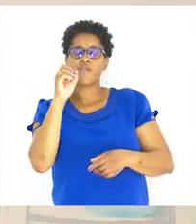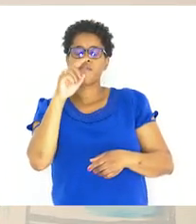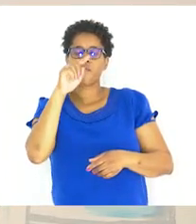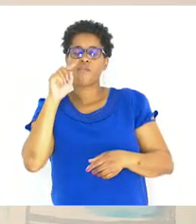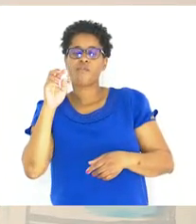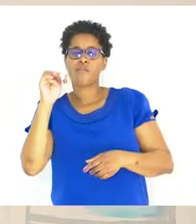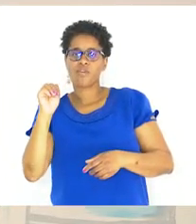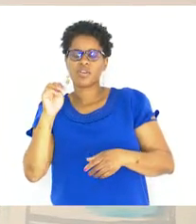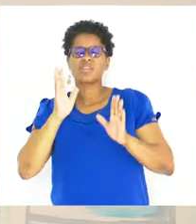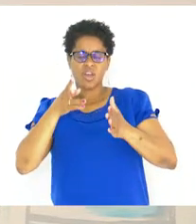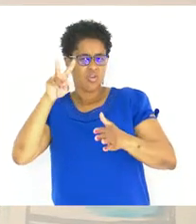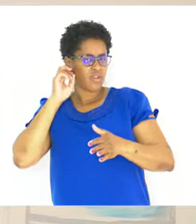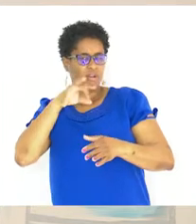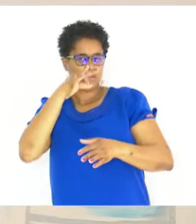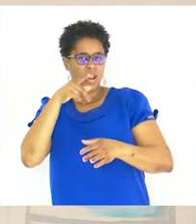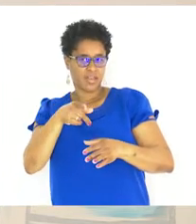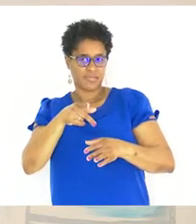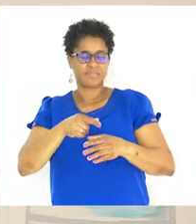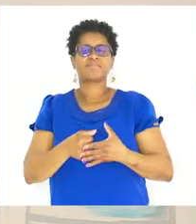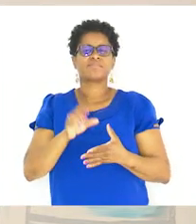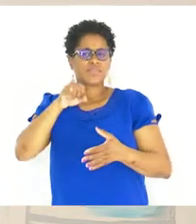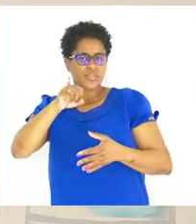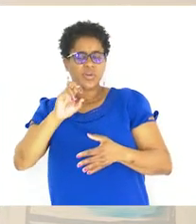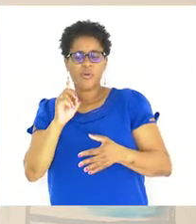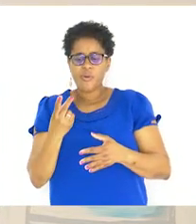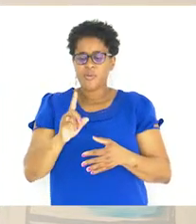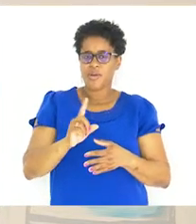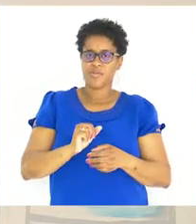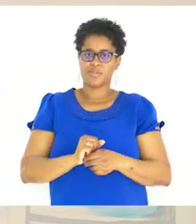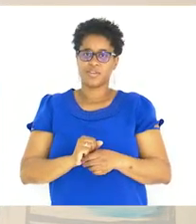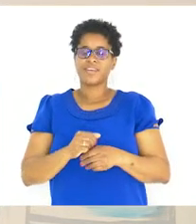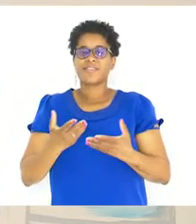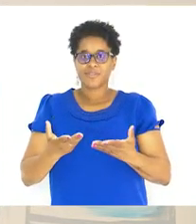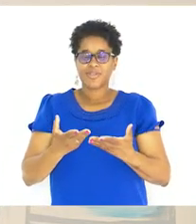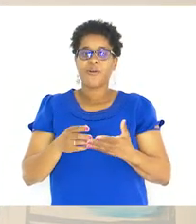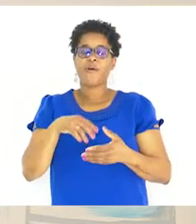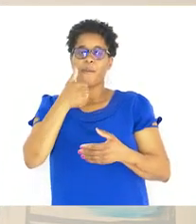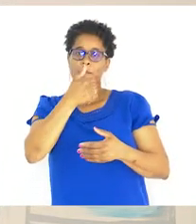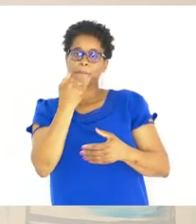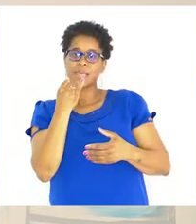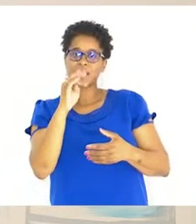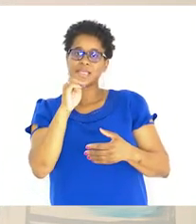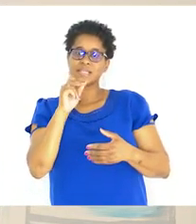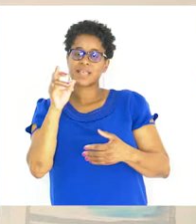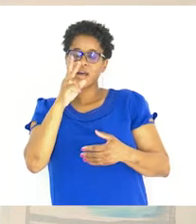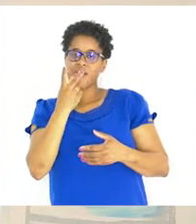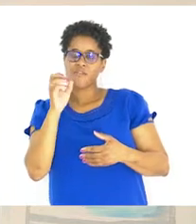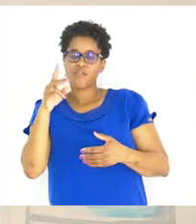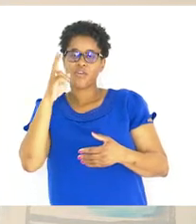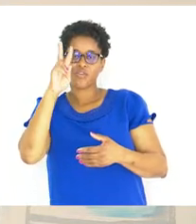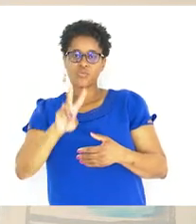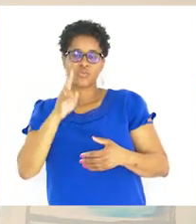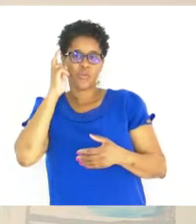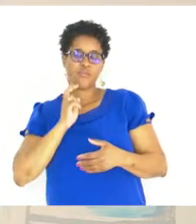falar de bisavós? Sim ou não? Sim Então bisavós O